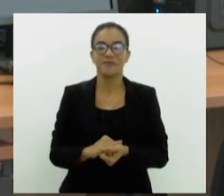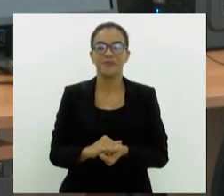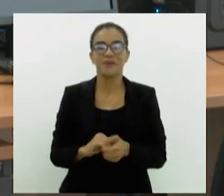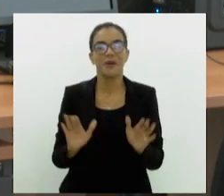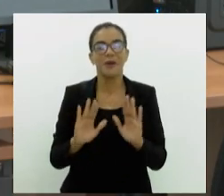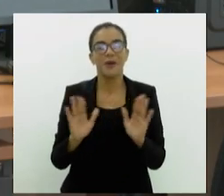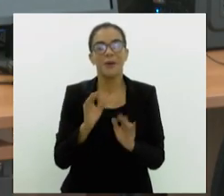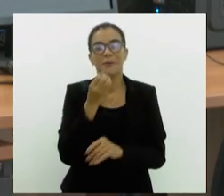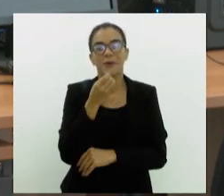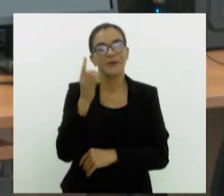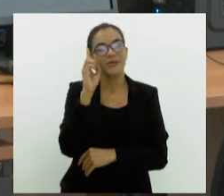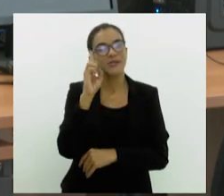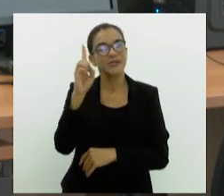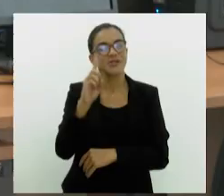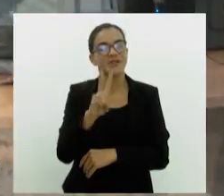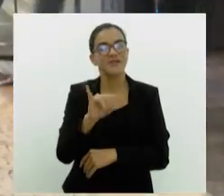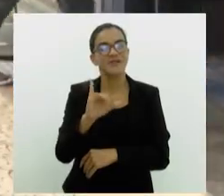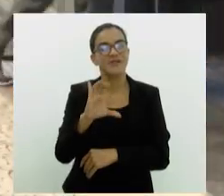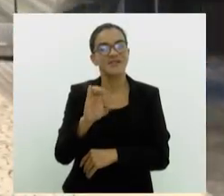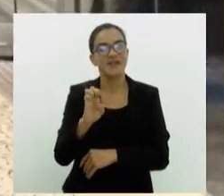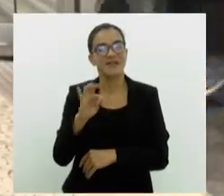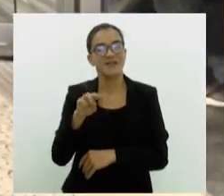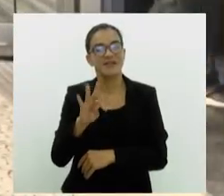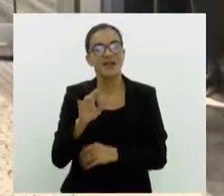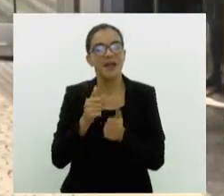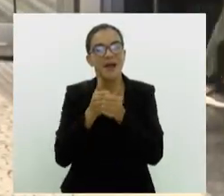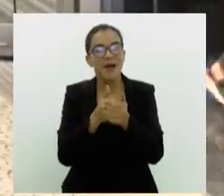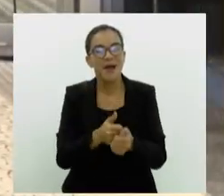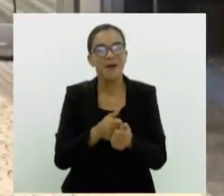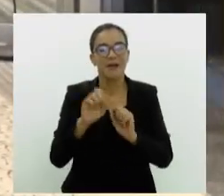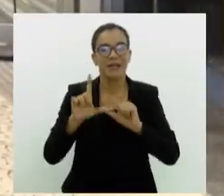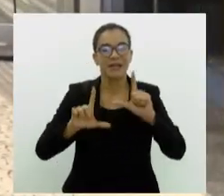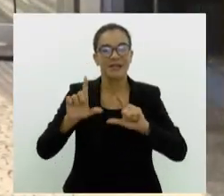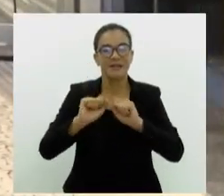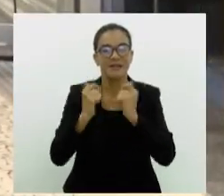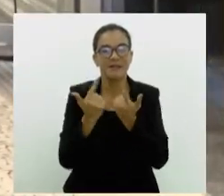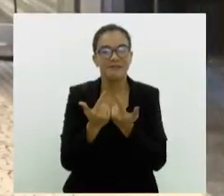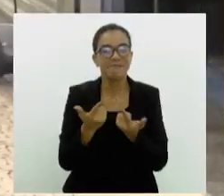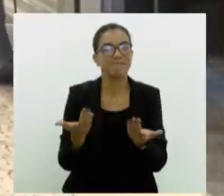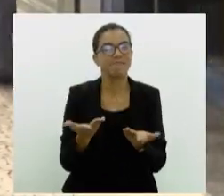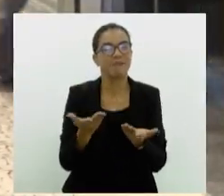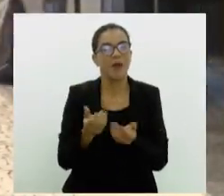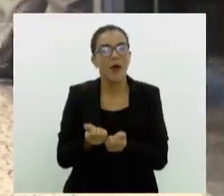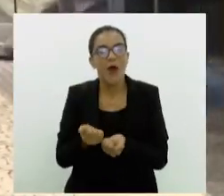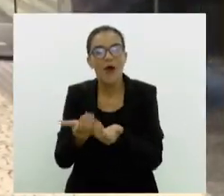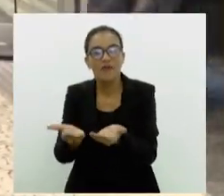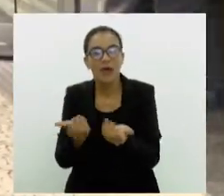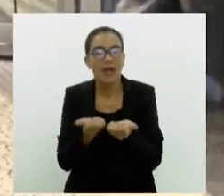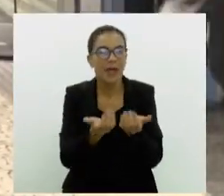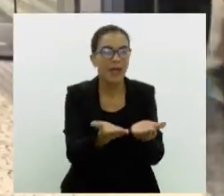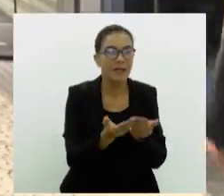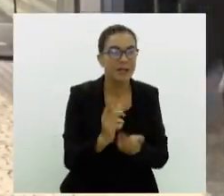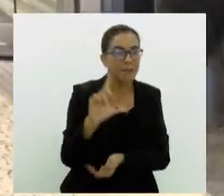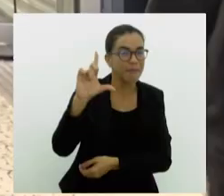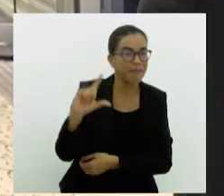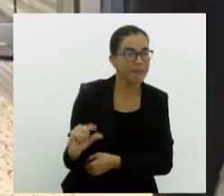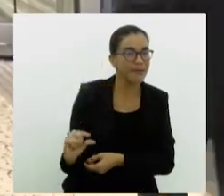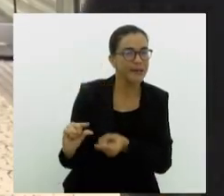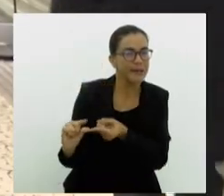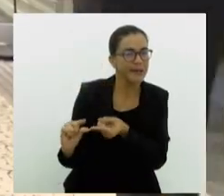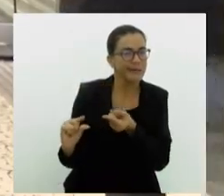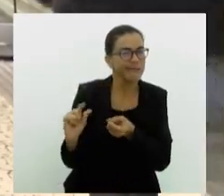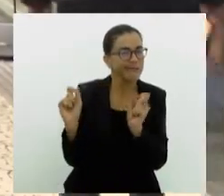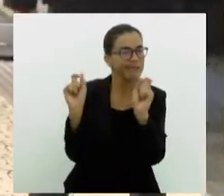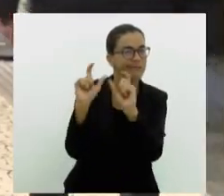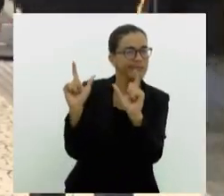Bom dia, Vicente. Bom dia a todos que acompanham a TV LERJ. E no meio de tantas ofertas, tantas promoções e preço baixo, a gente tem que